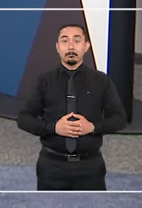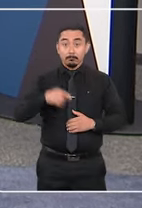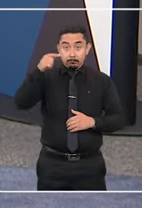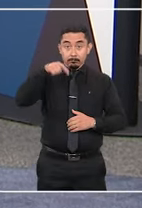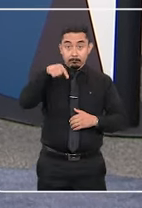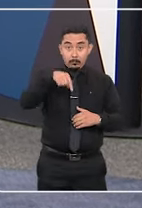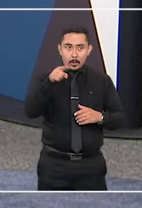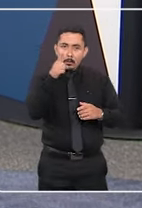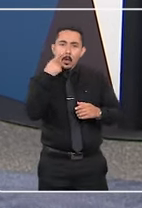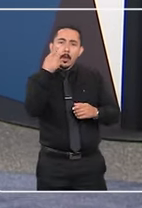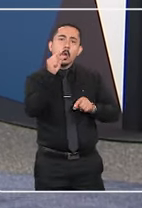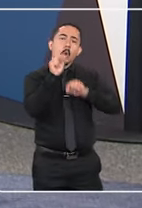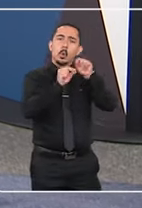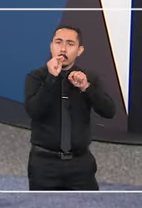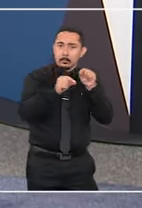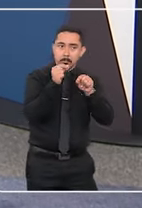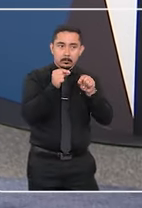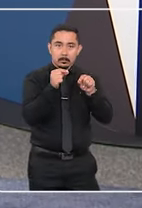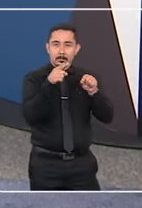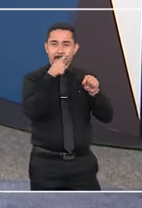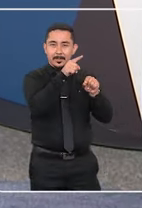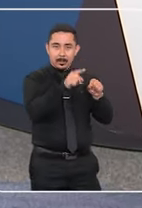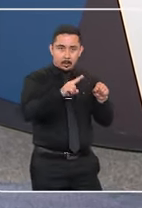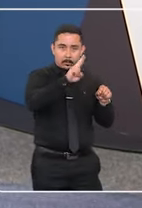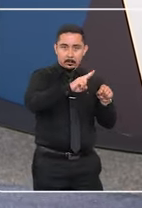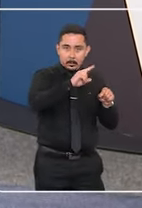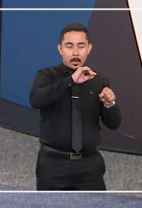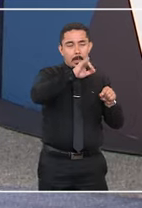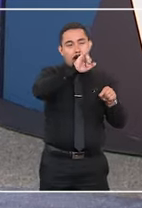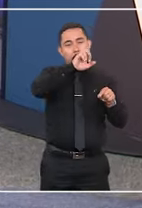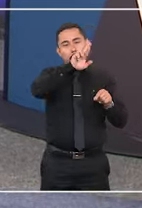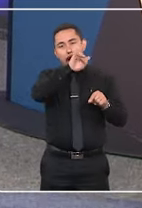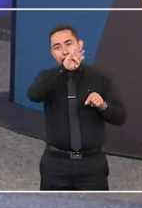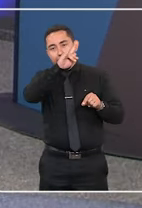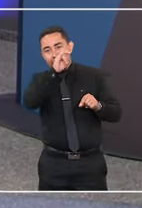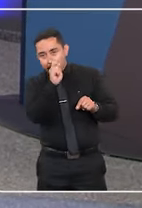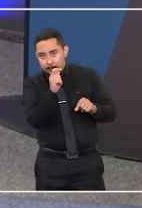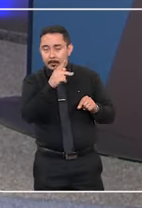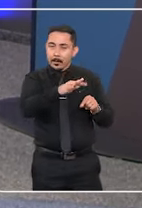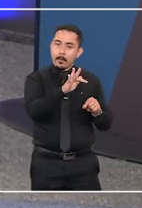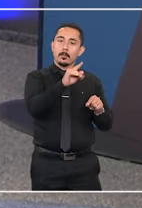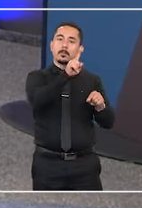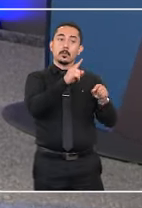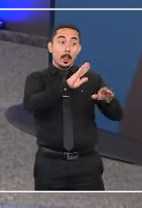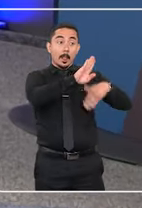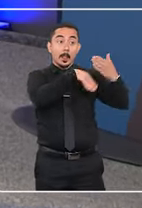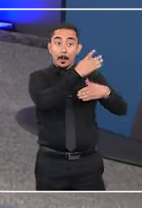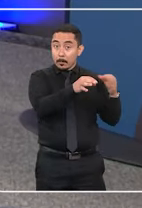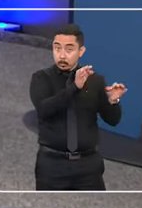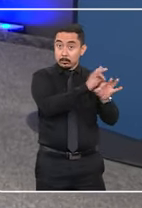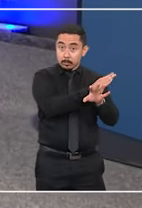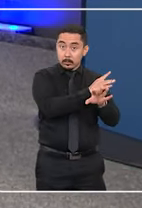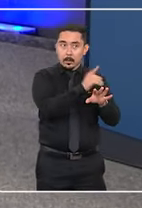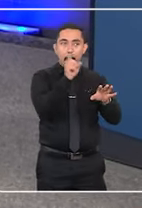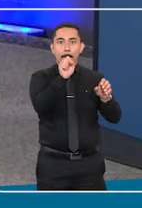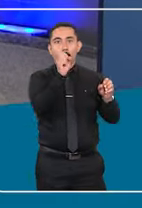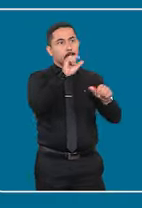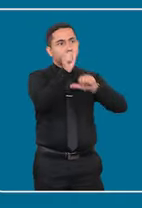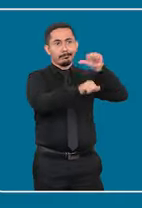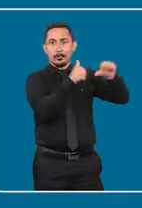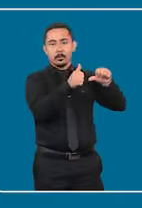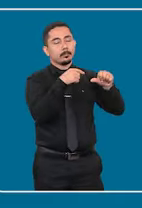Nesta edição você vai ver, retificação do imposto de renda após prazo de entrega não pode alterar